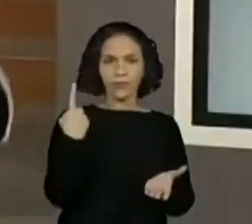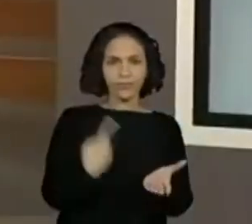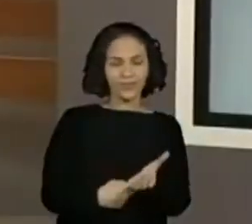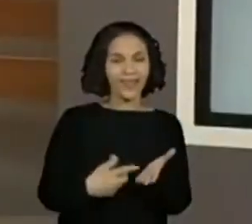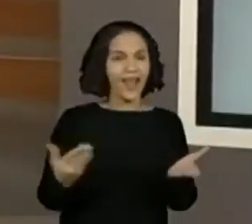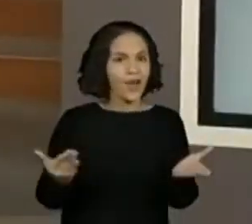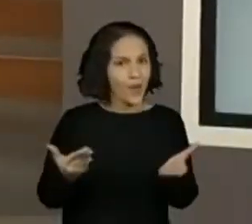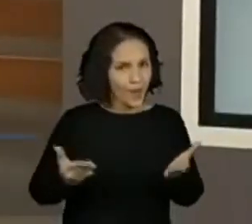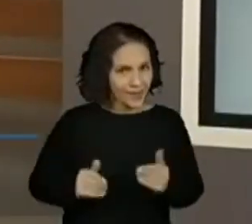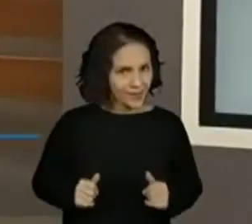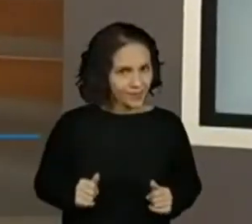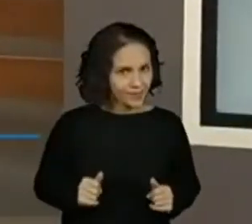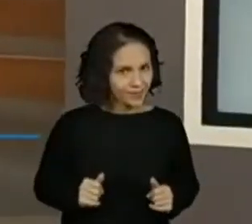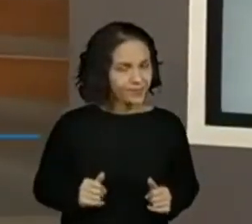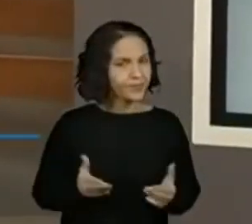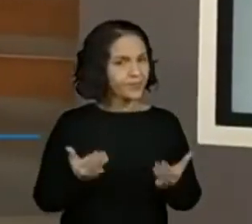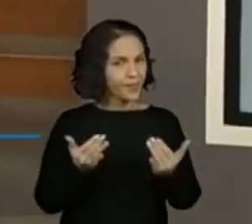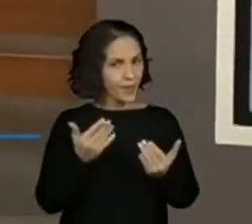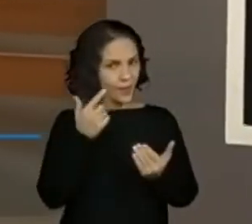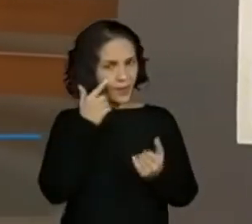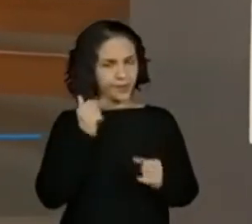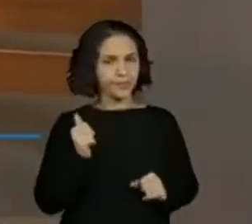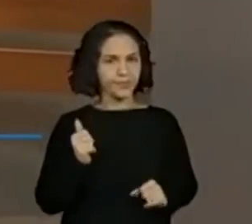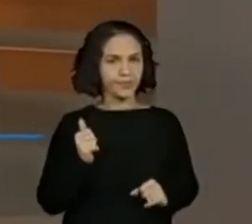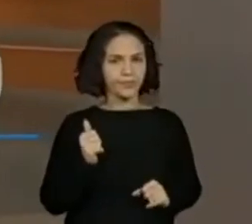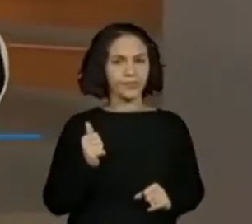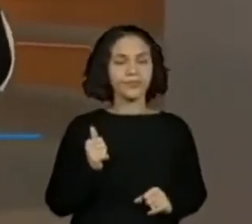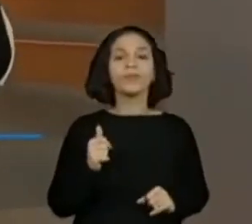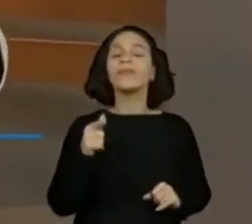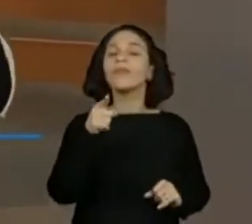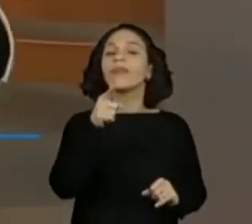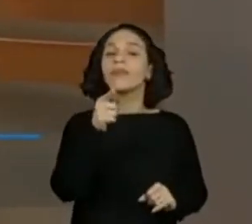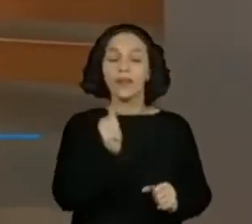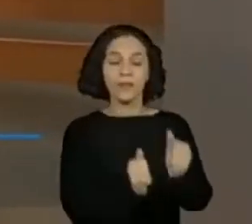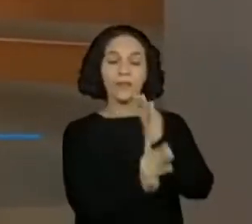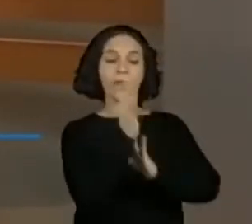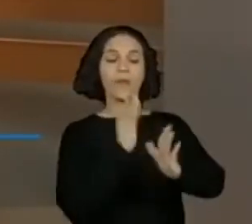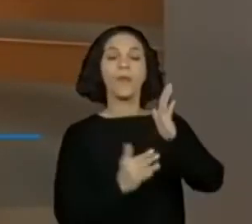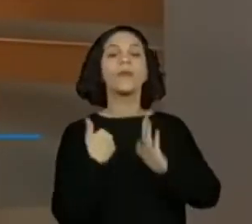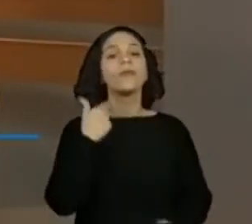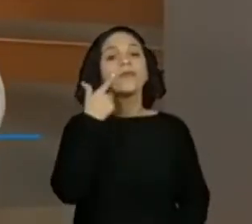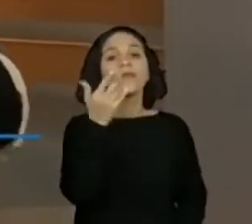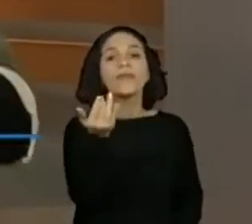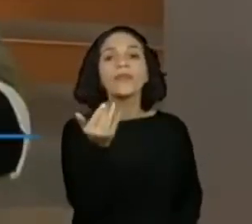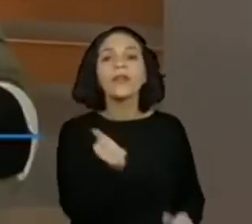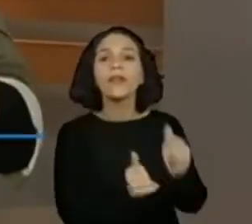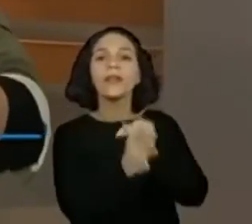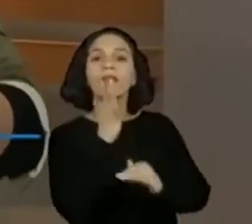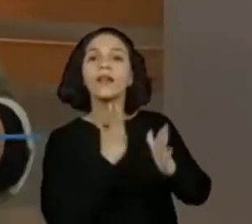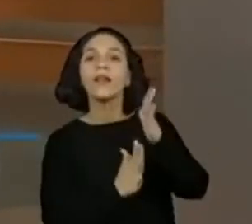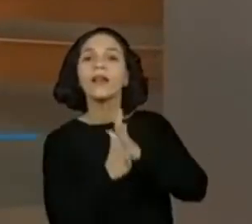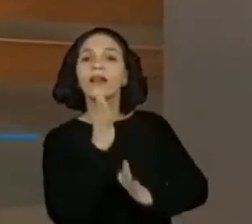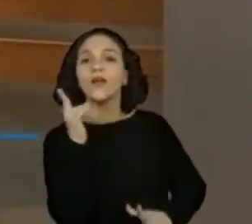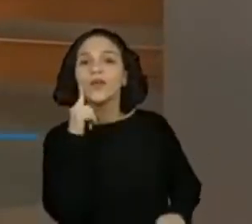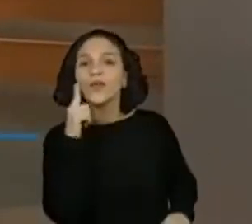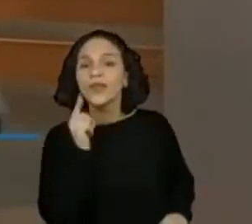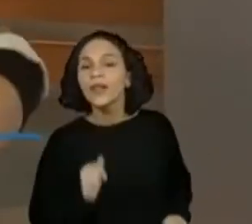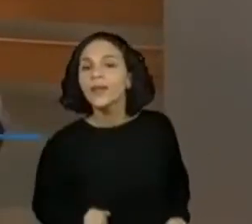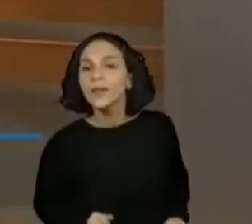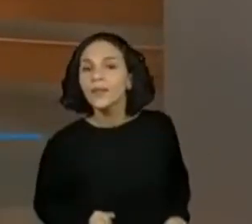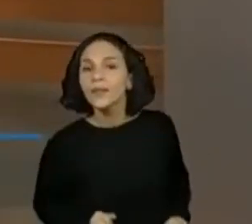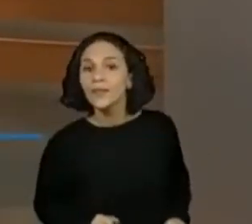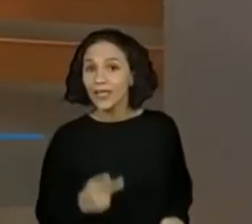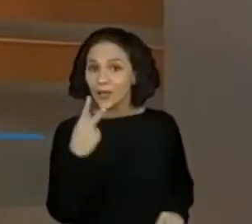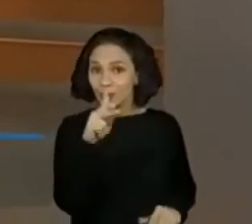agora. Vamos lá? Eu vou ouvir vocês daqui, certo? Vou ouvir vocês daqui. Aí agora,